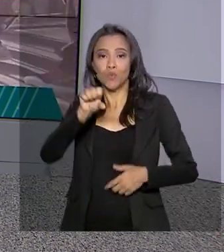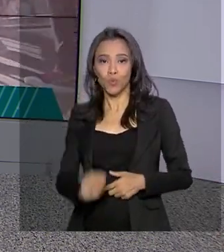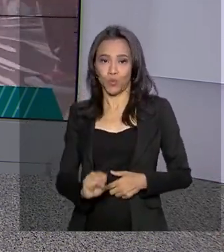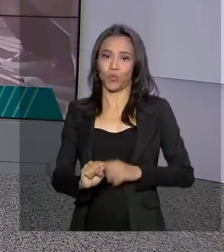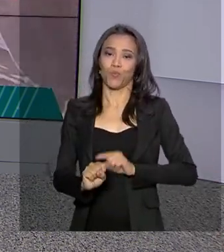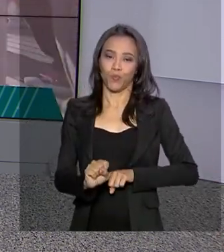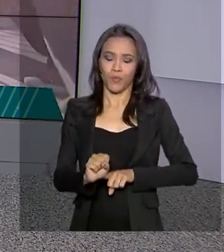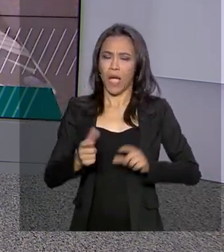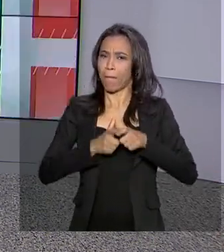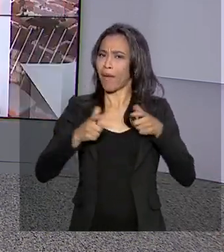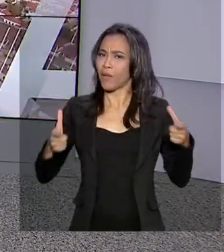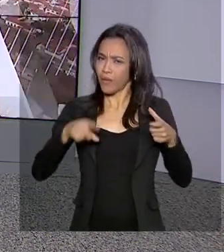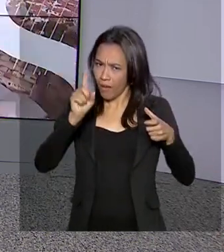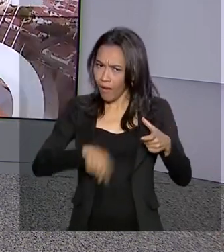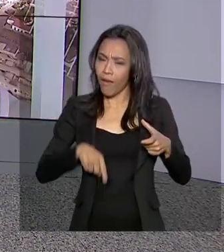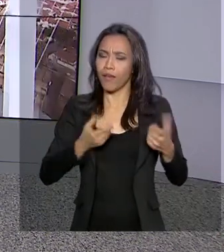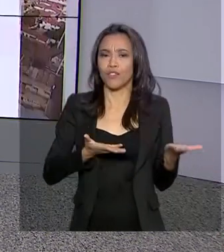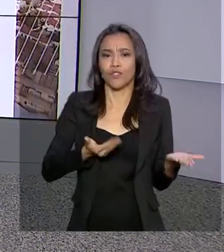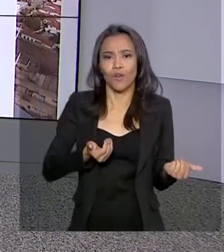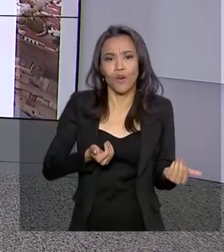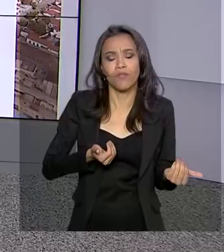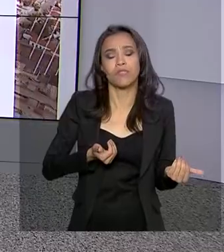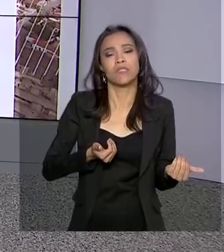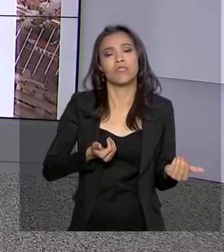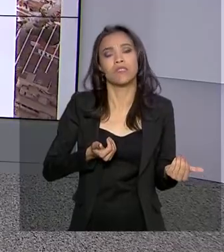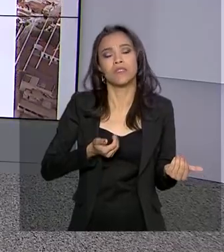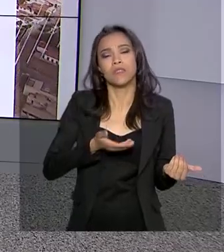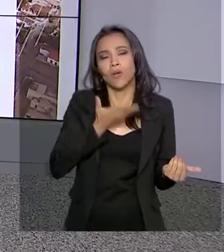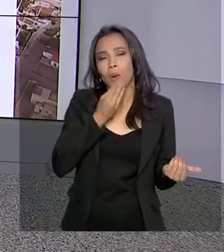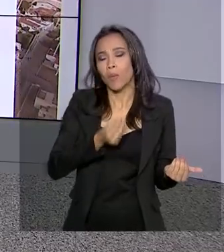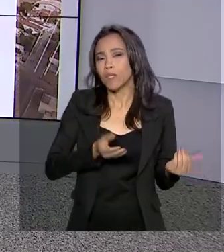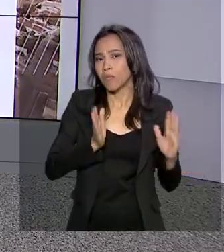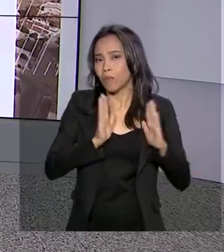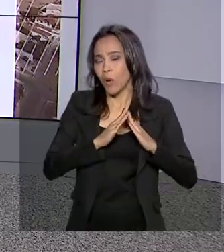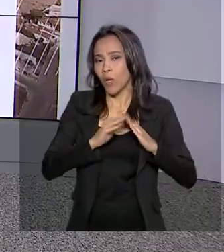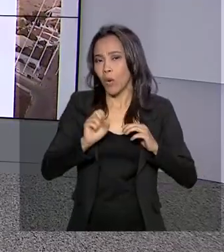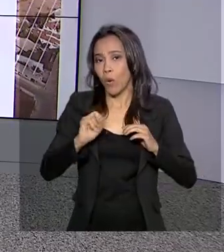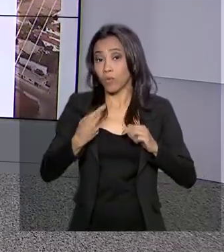parte dos infectados são homens jovens que moram ou trabalham em áreas rurais.